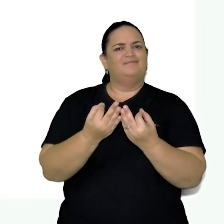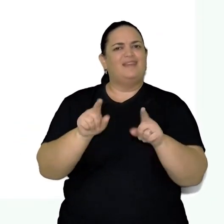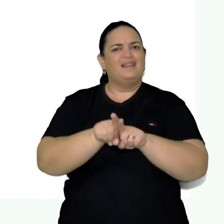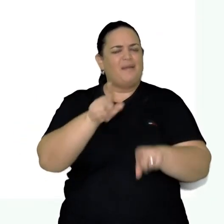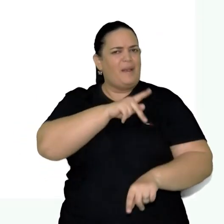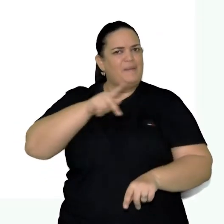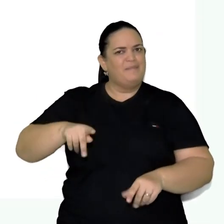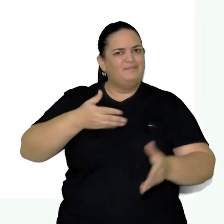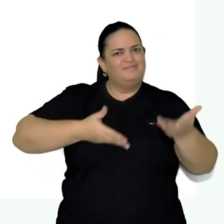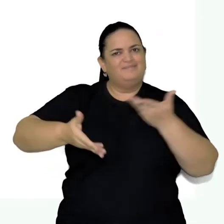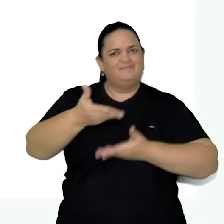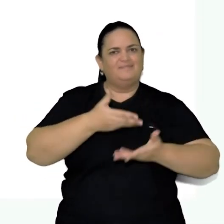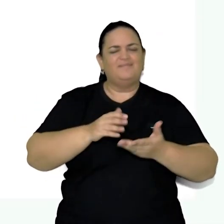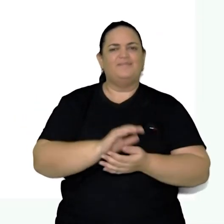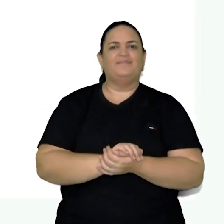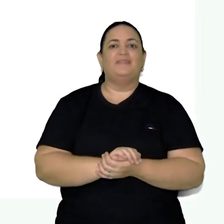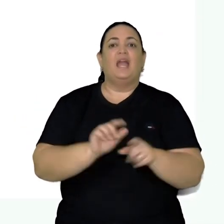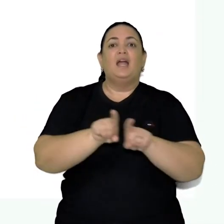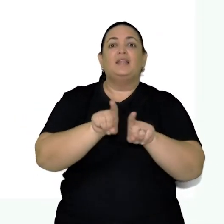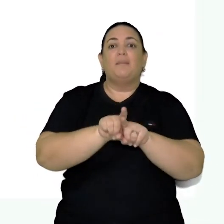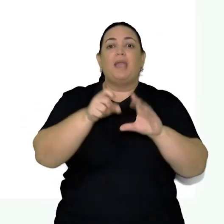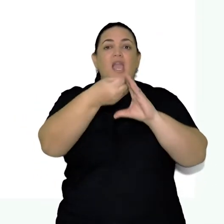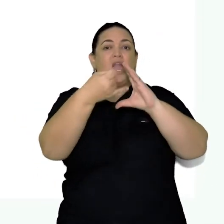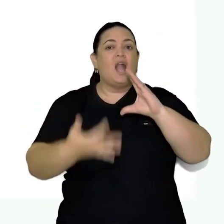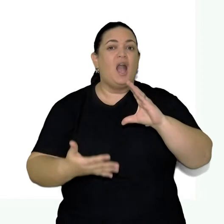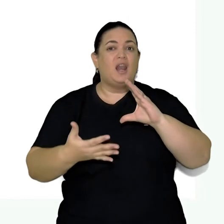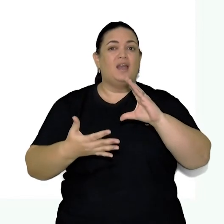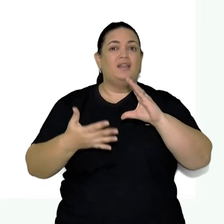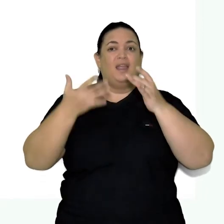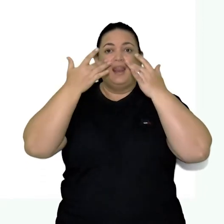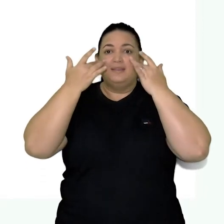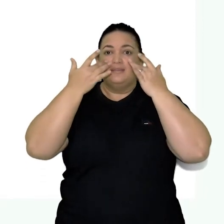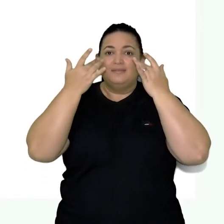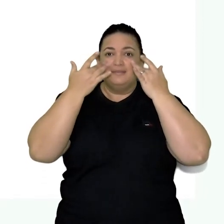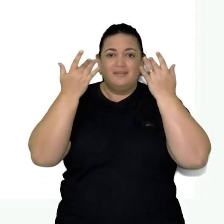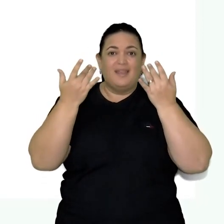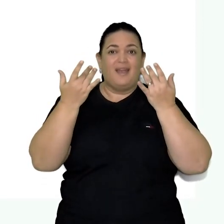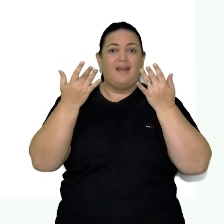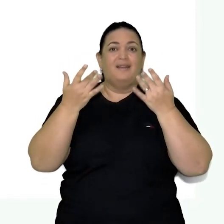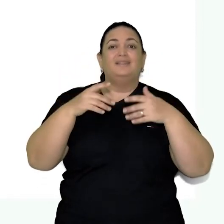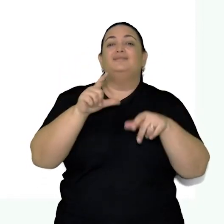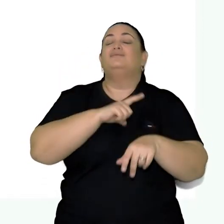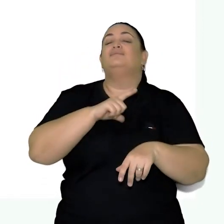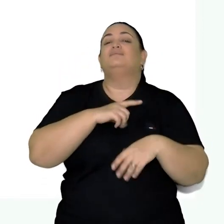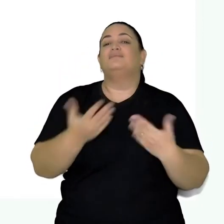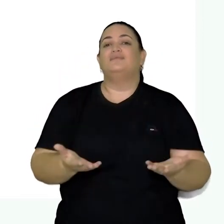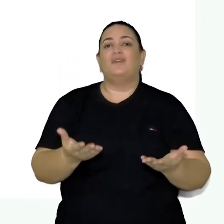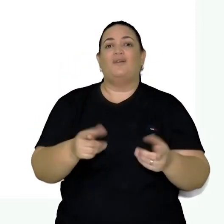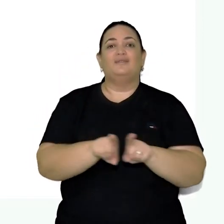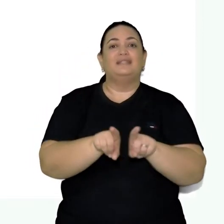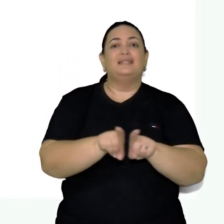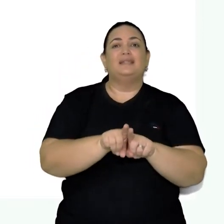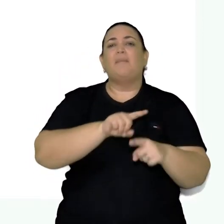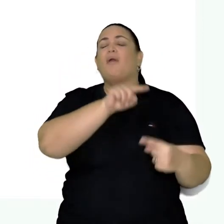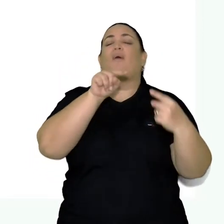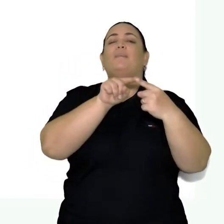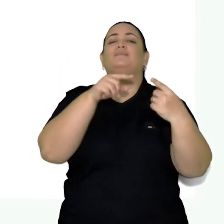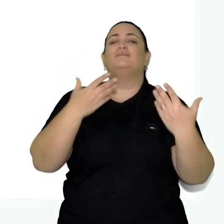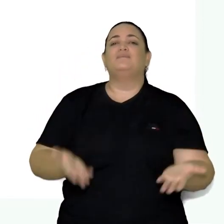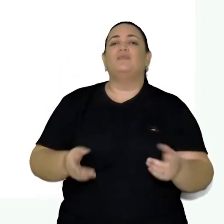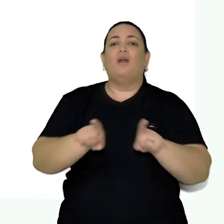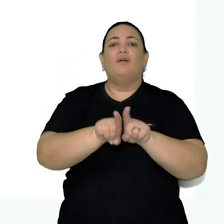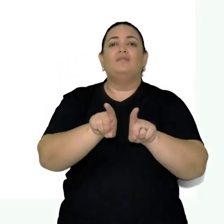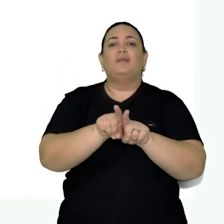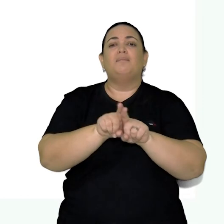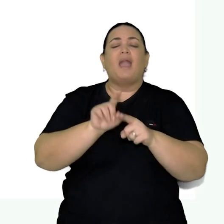principais características do teatro lambe-lambe. Qual a sua finalidade? quais as contribuições esse tipo de arte pode